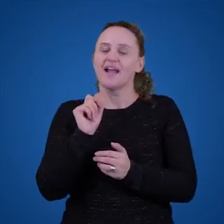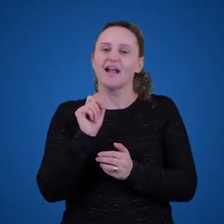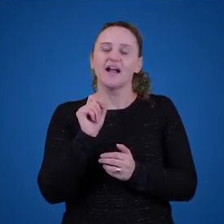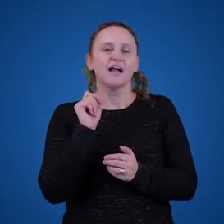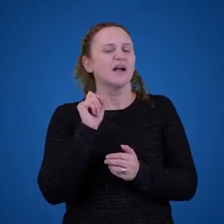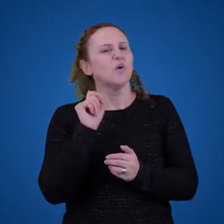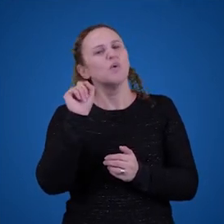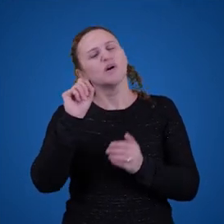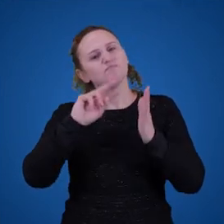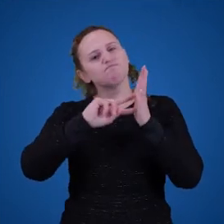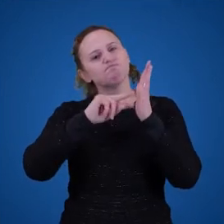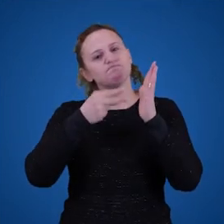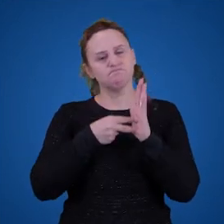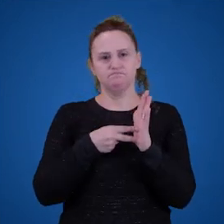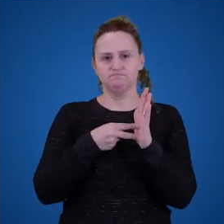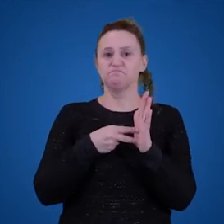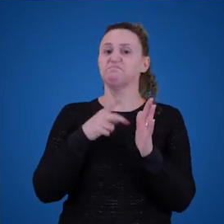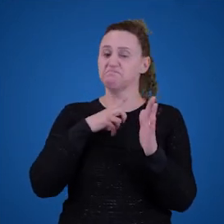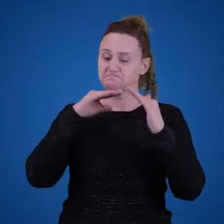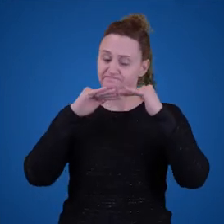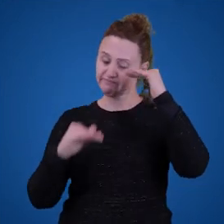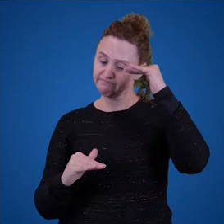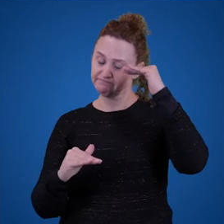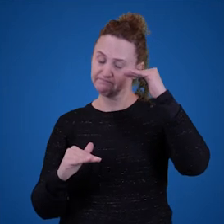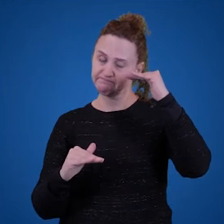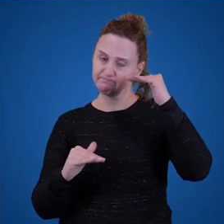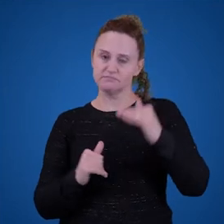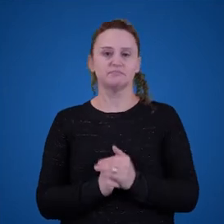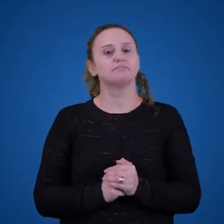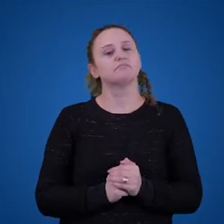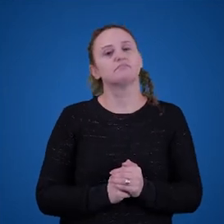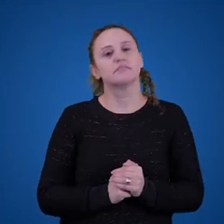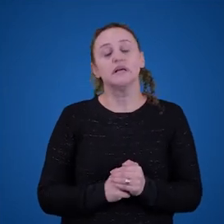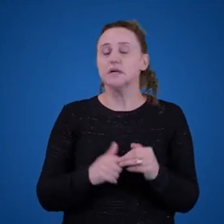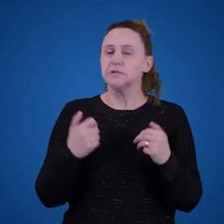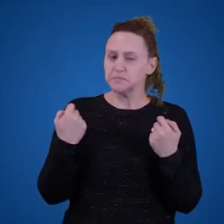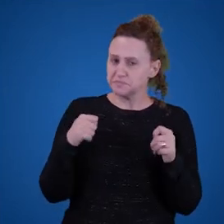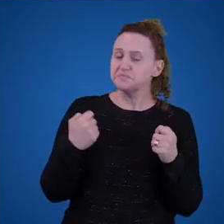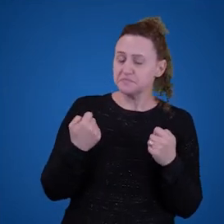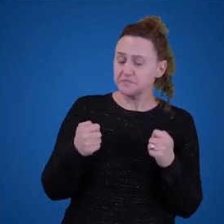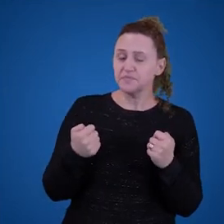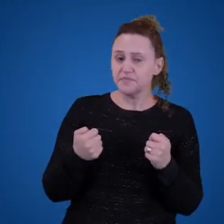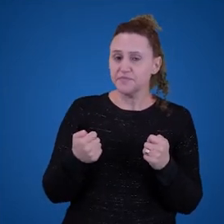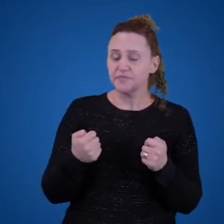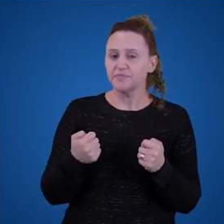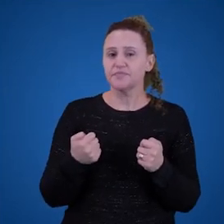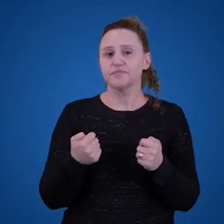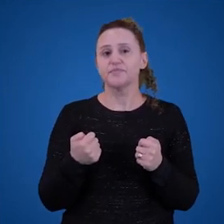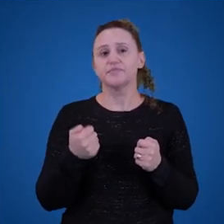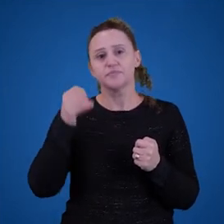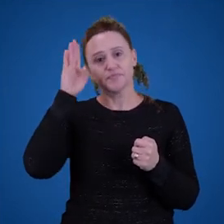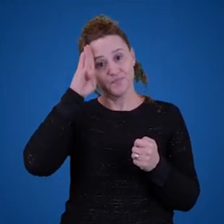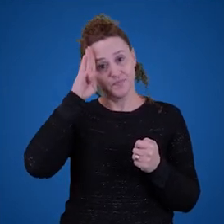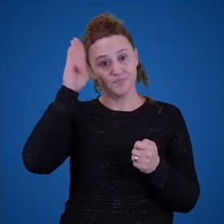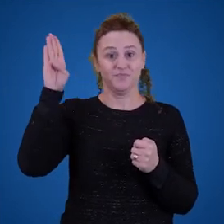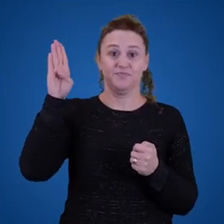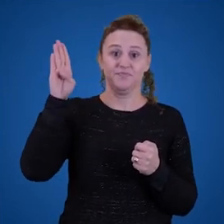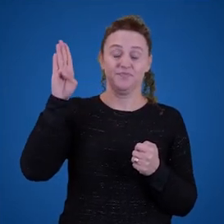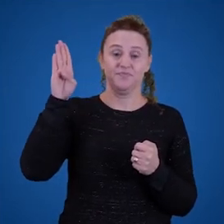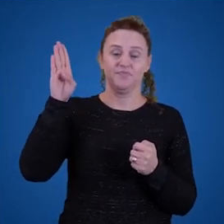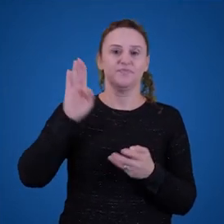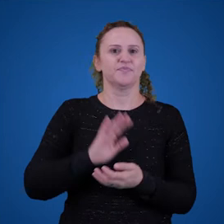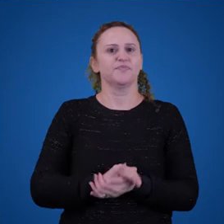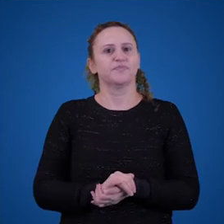sobre o que é o significado. Bem, a gente precisa de alguns pontos, né? Ou, melhor dizendo,